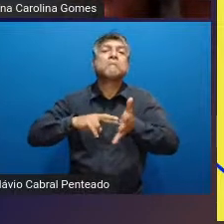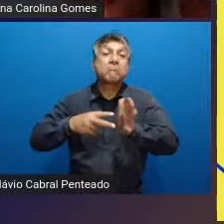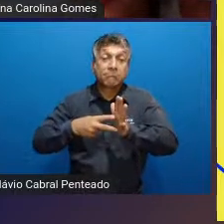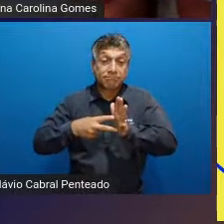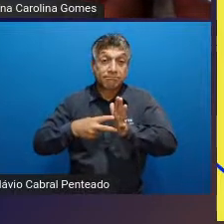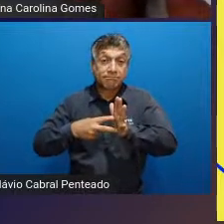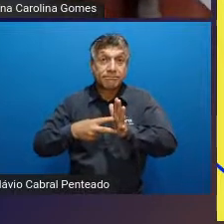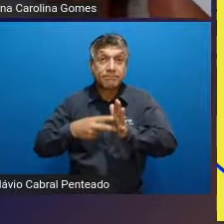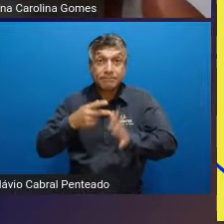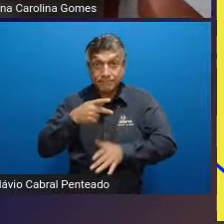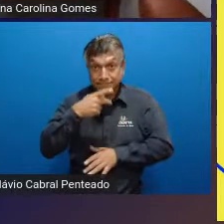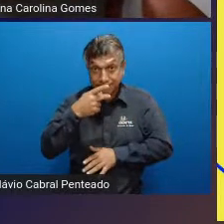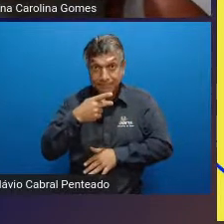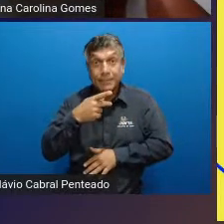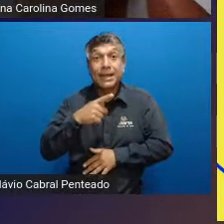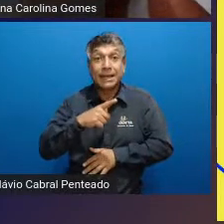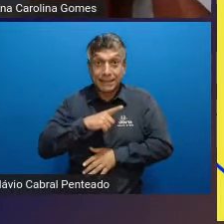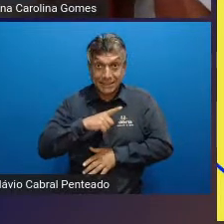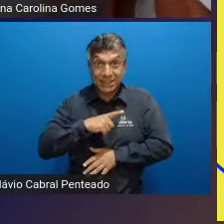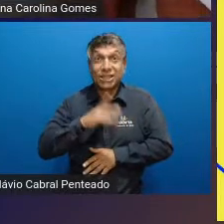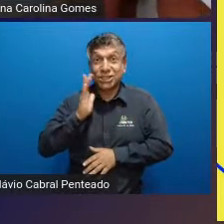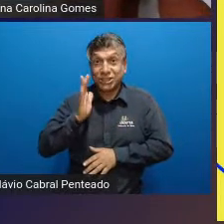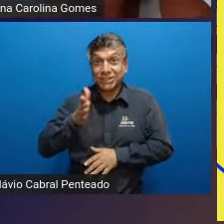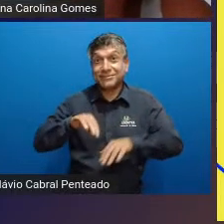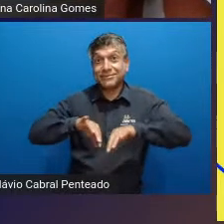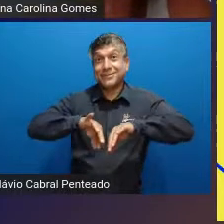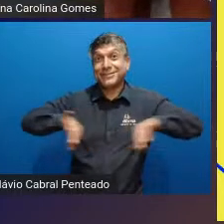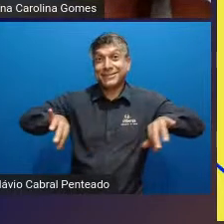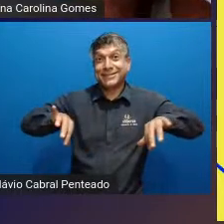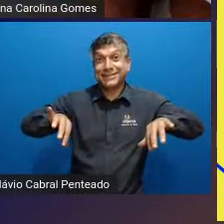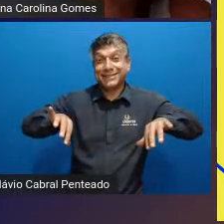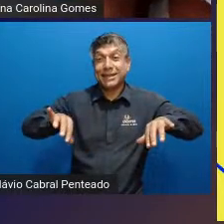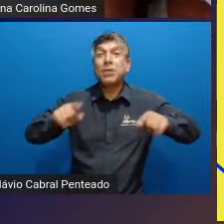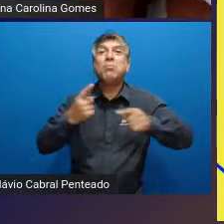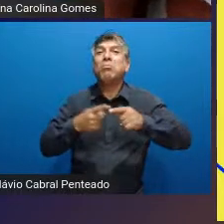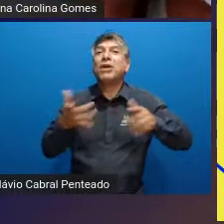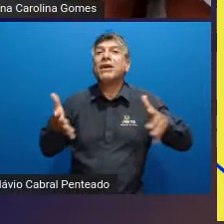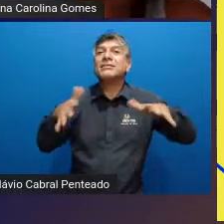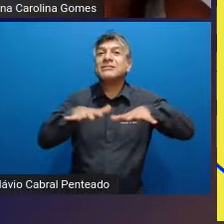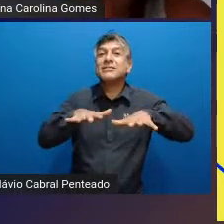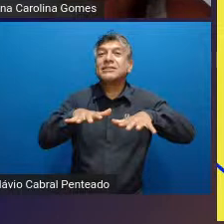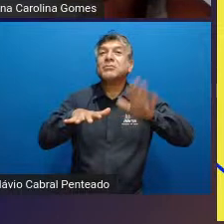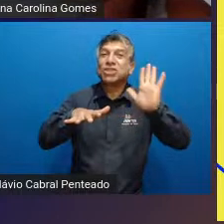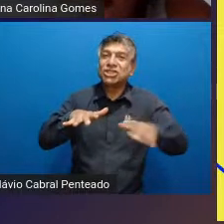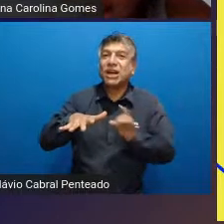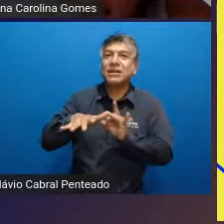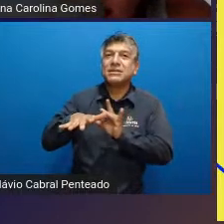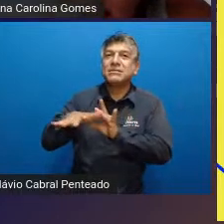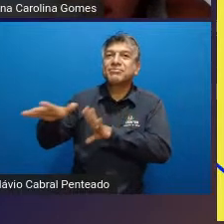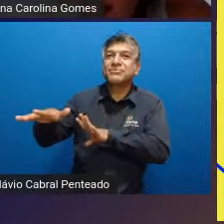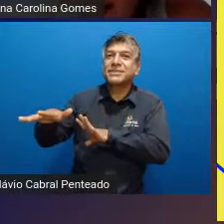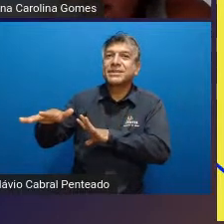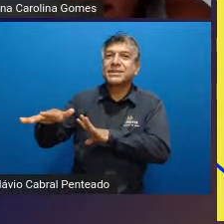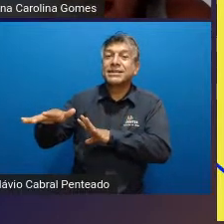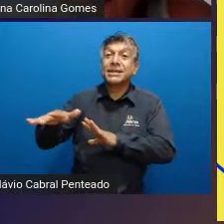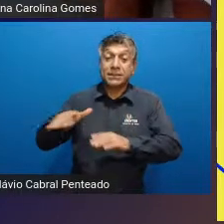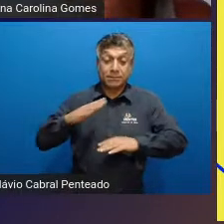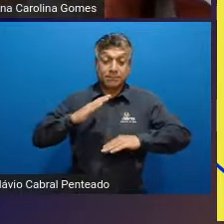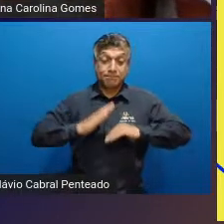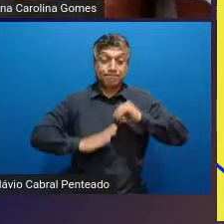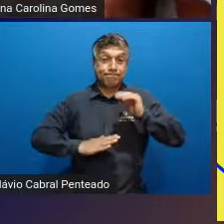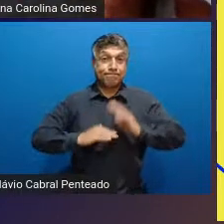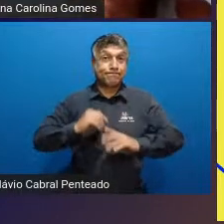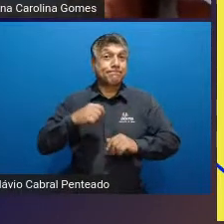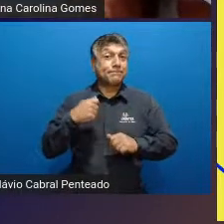inconscientemente já está falando que existe uma exclusão né se gente está tendo que incluir é porque essa exclusão ela já existe então o profissional ele tem que ter uma